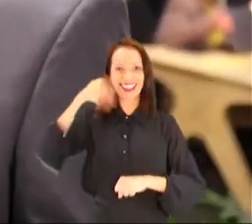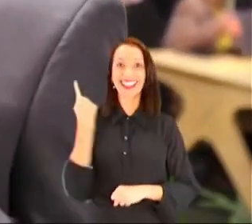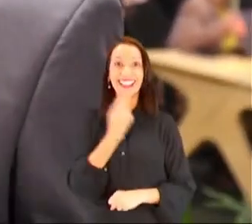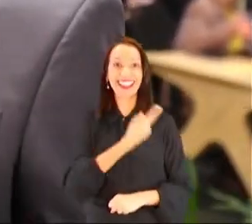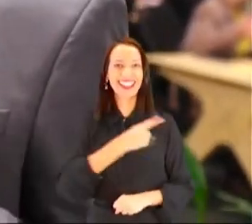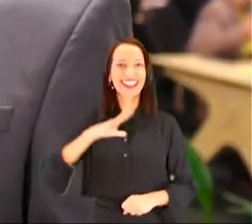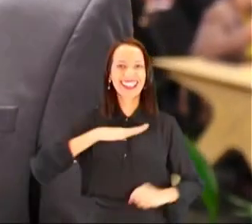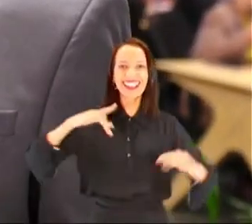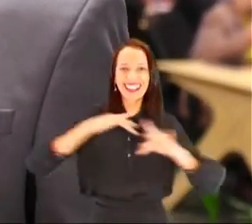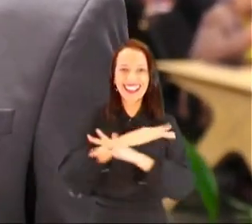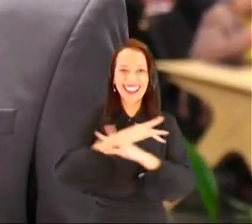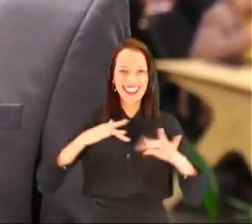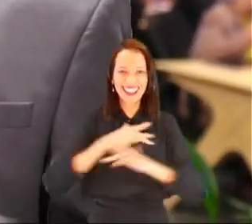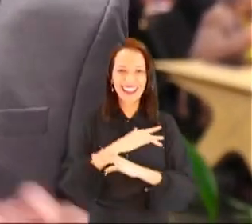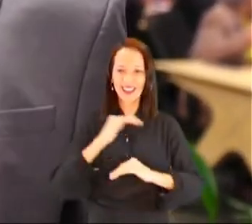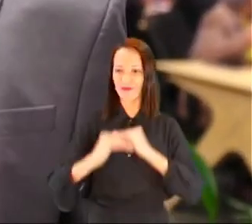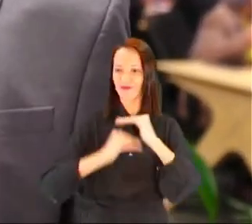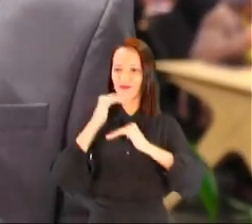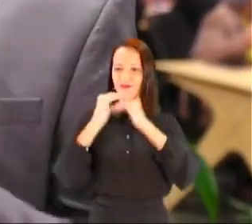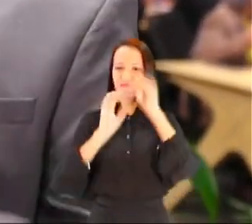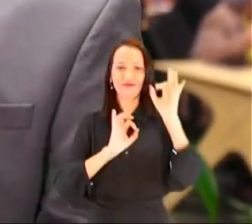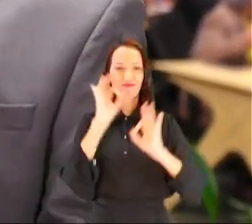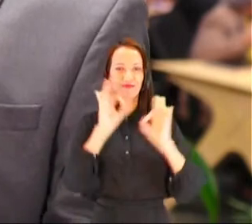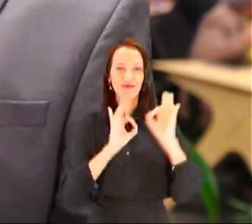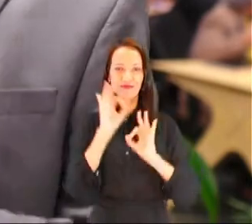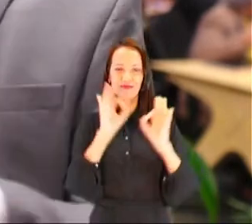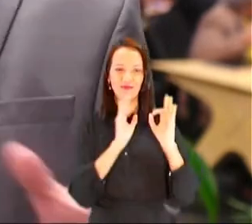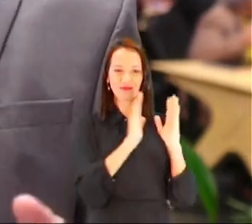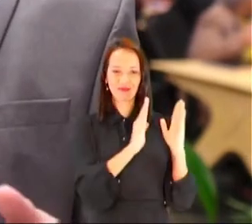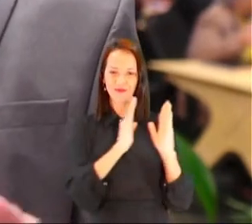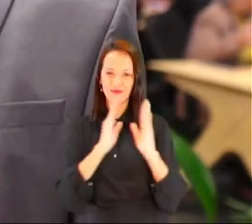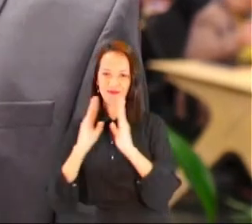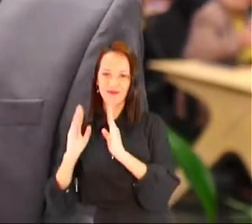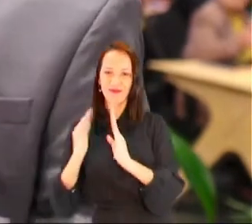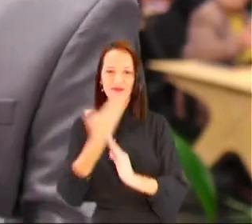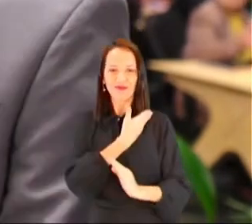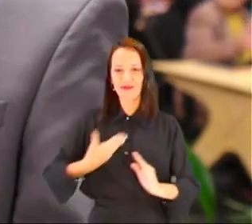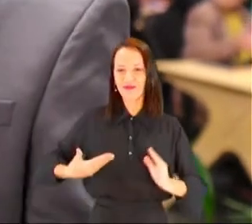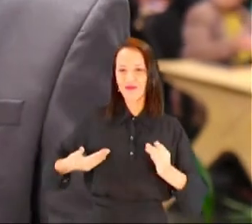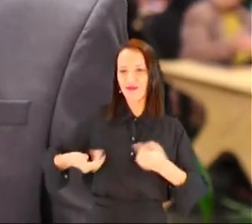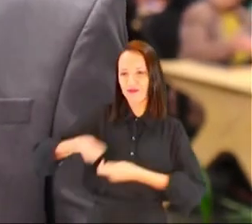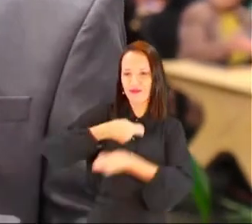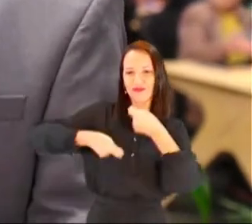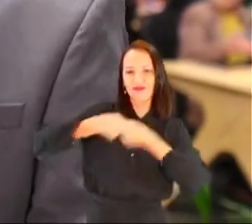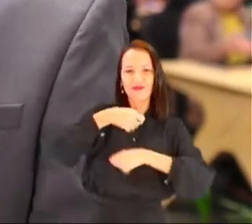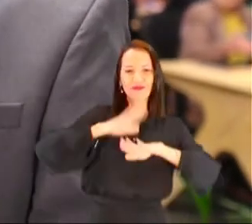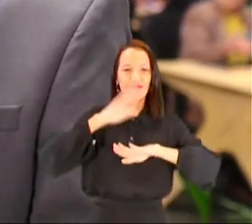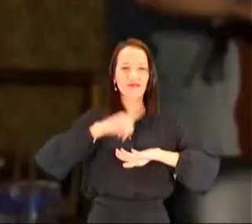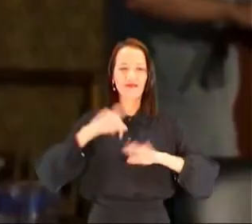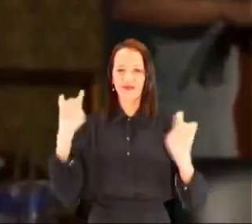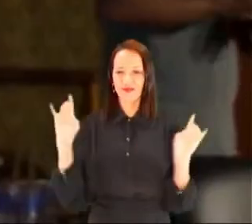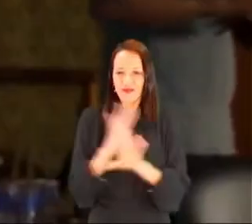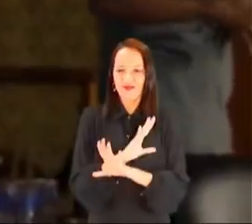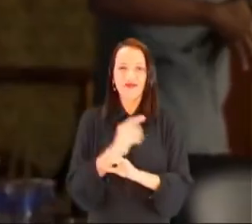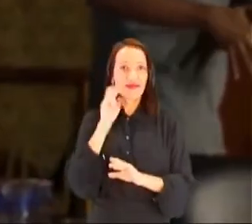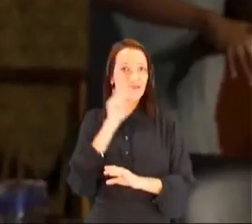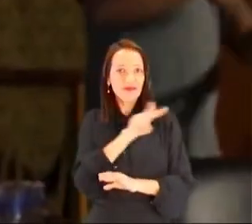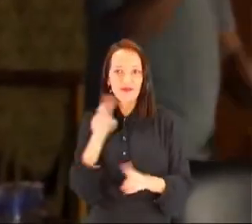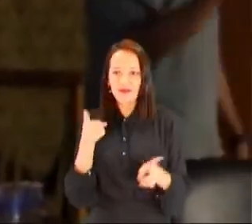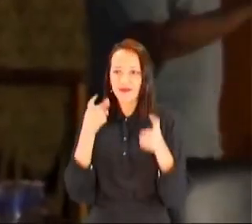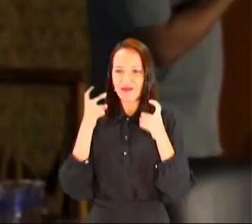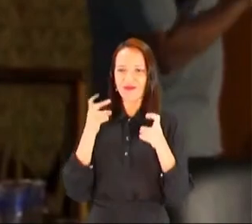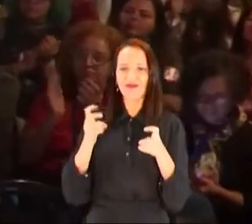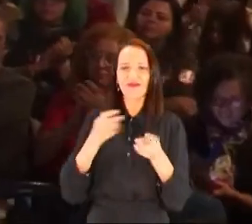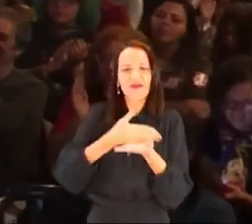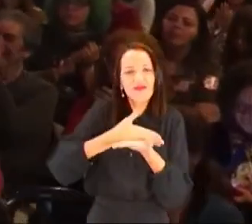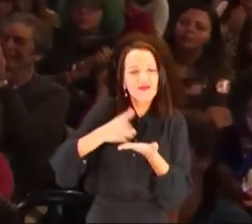ser prefeito da nossa cidade, isso inclui a construção do plano de governo mais completo que você já viu. Para